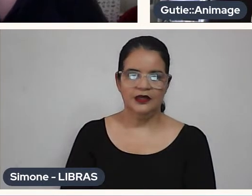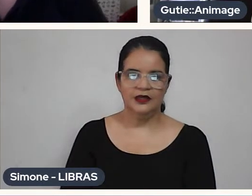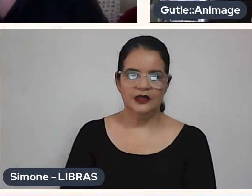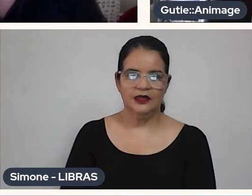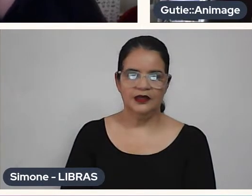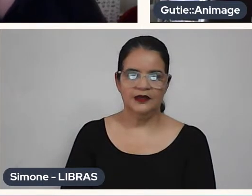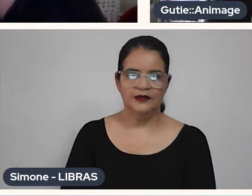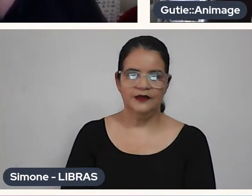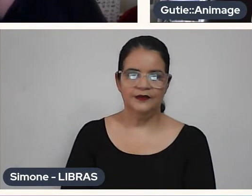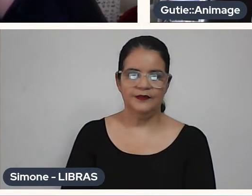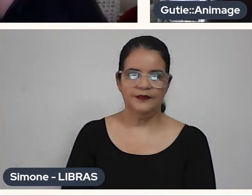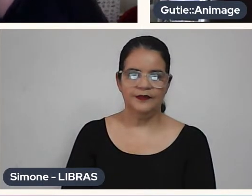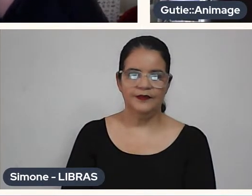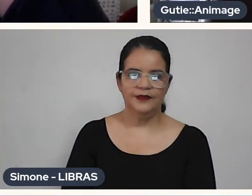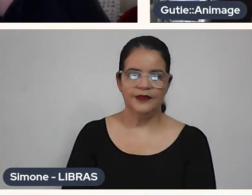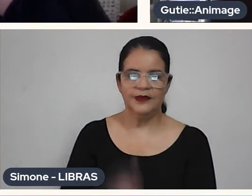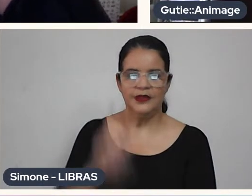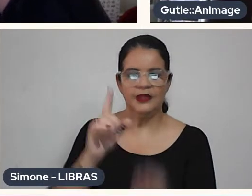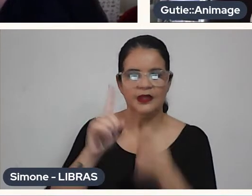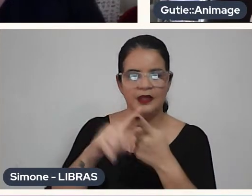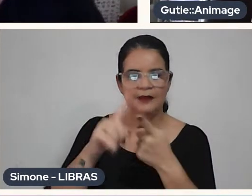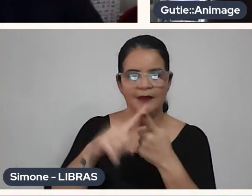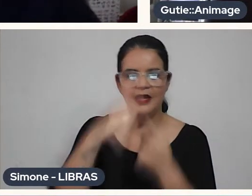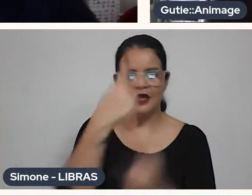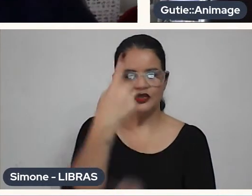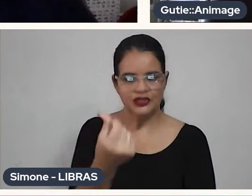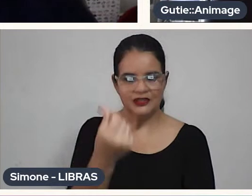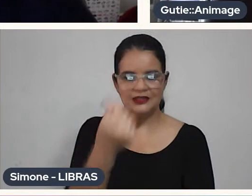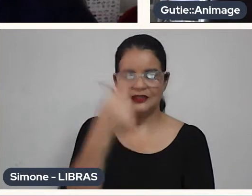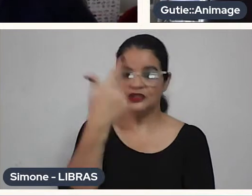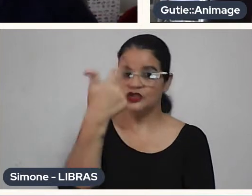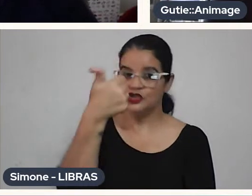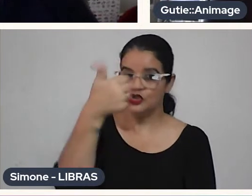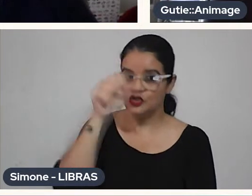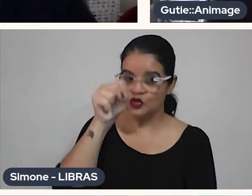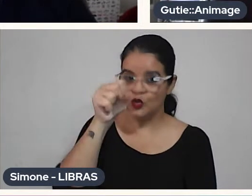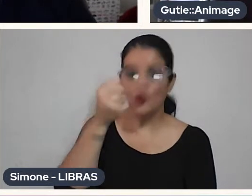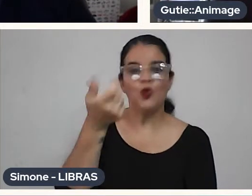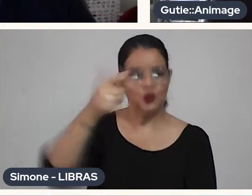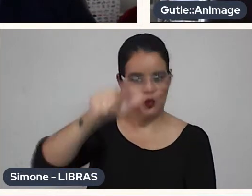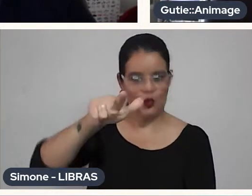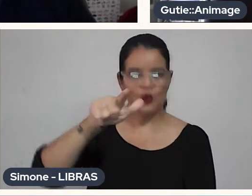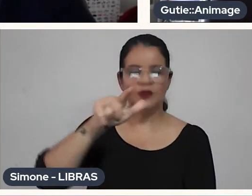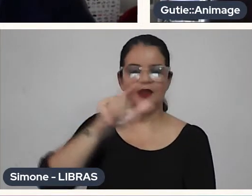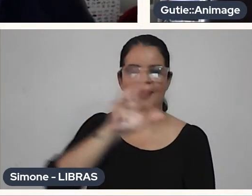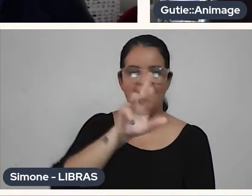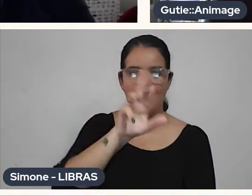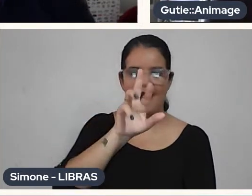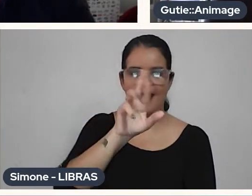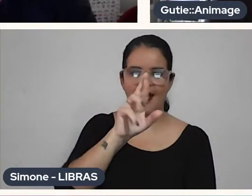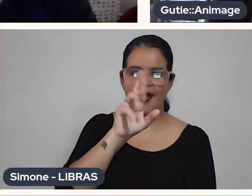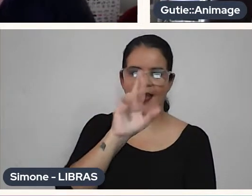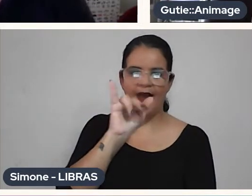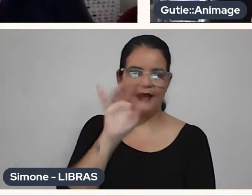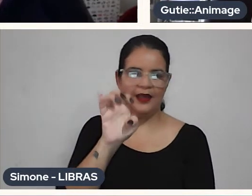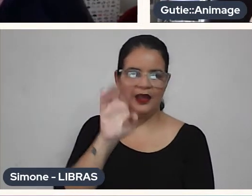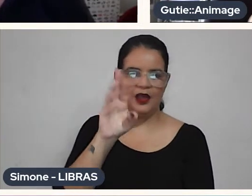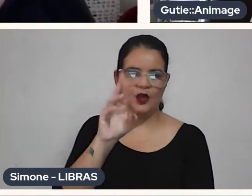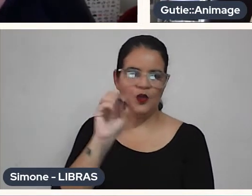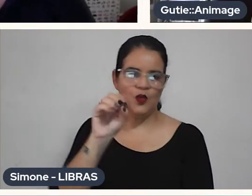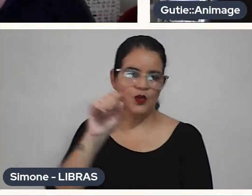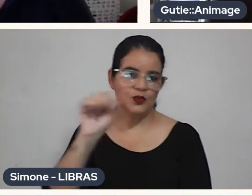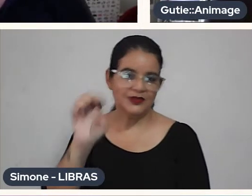animadora francesa, também às 16 horas, às 18 horas tem outra, com a Reich Holt, que é do Estúdio Monstros da